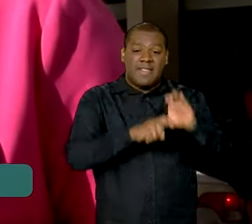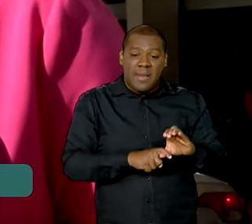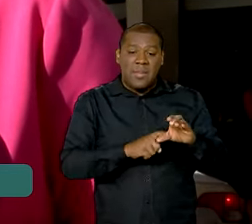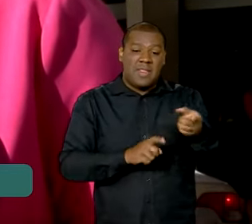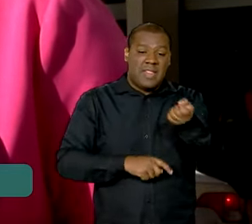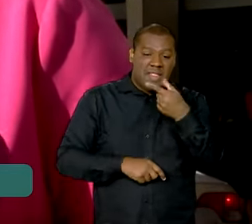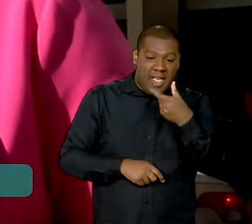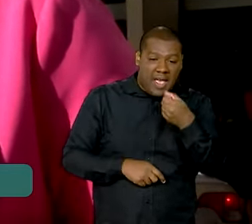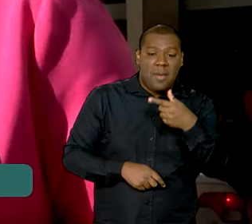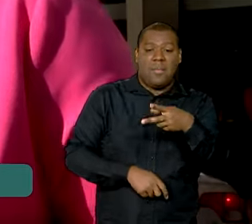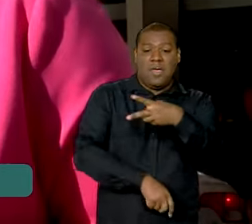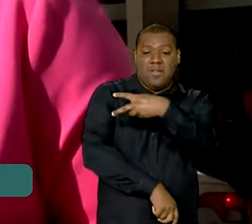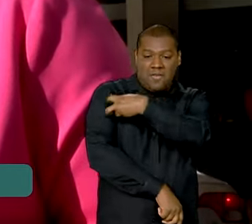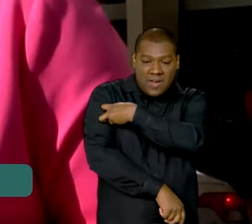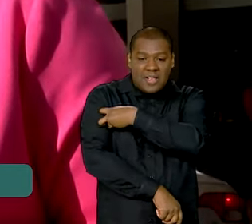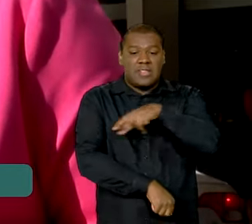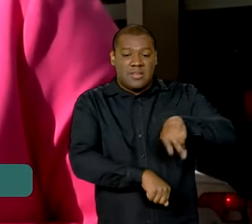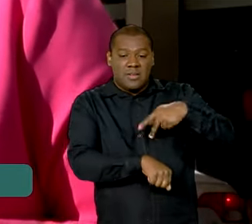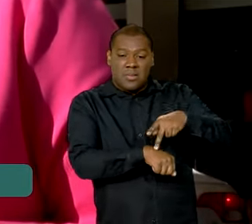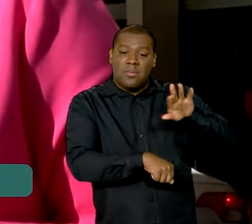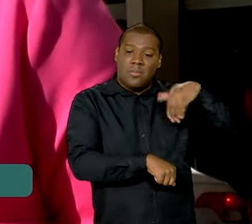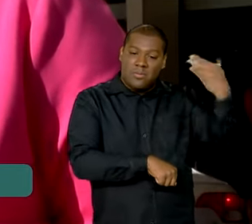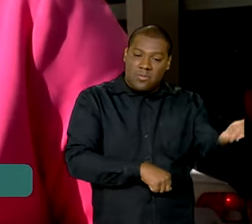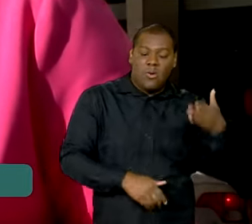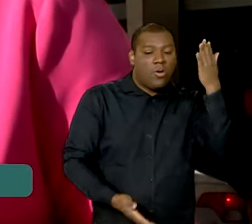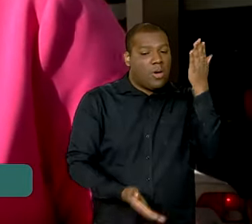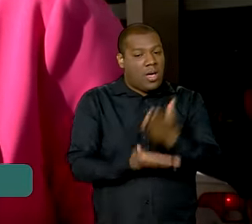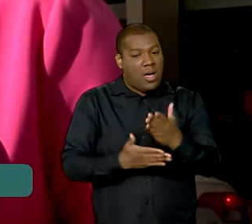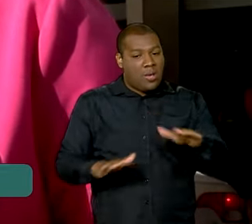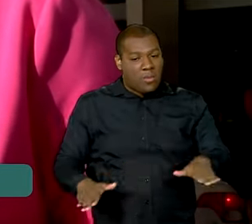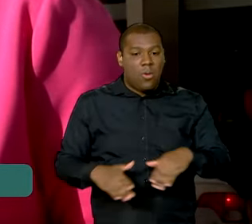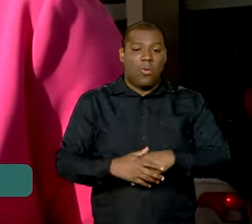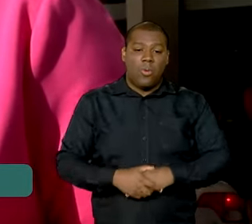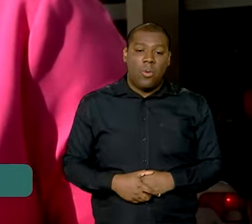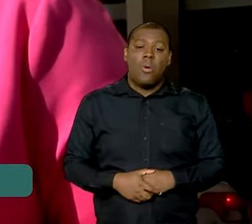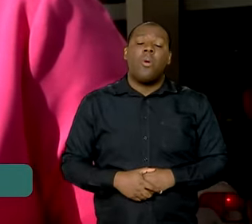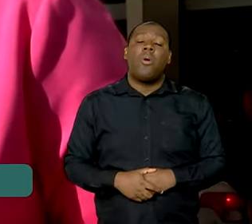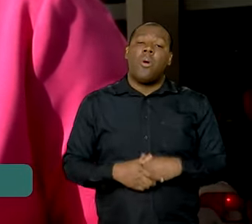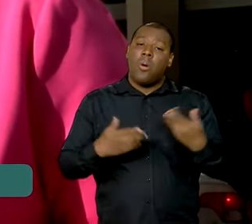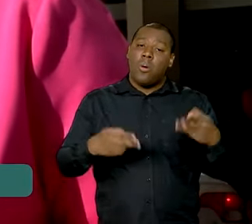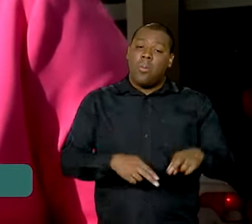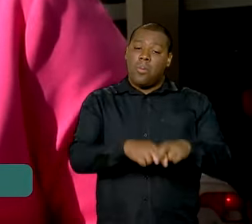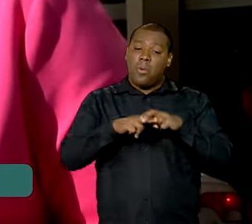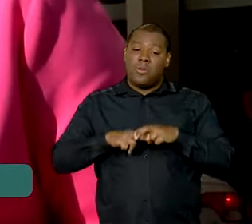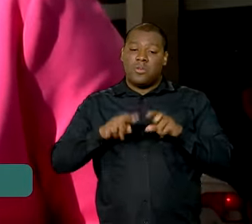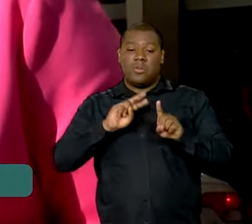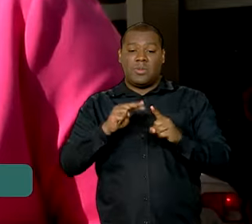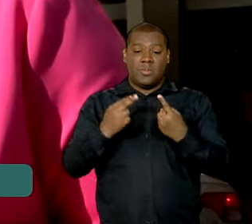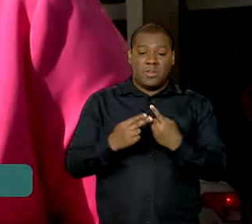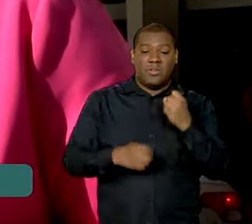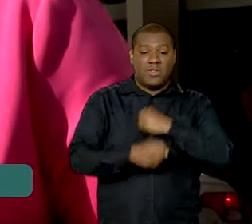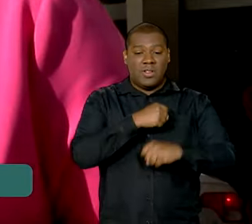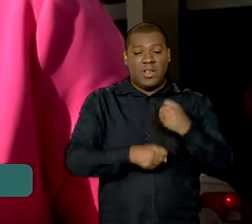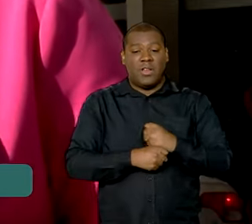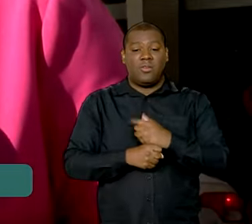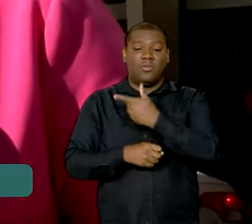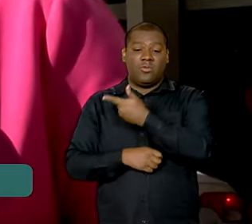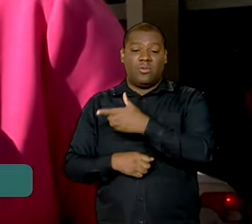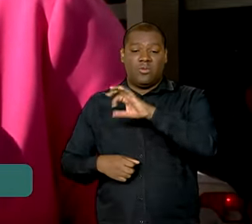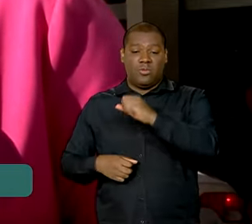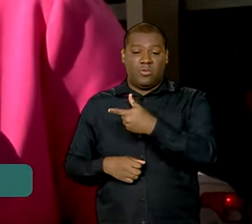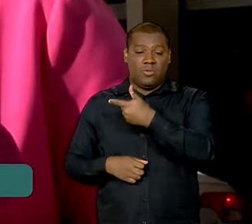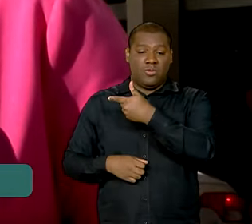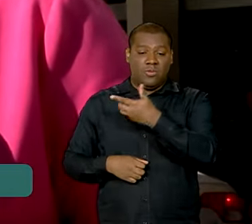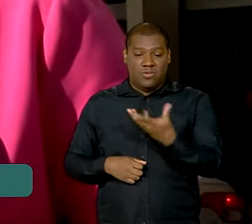vacinas, insumos e outros produtos. Para isso, foram previstos até 2026 investimentos de 42